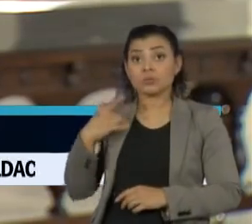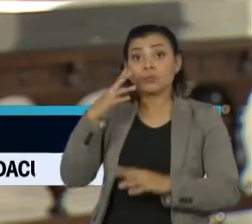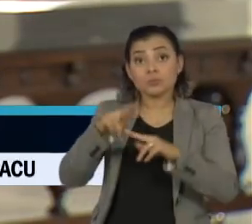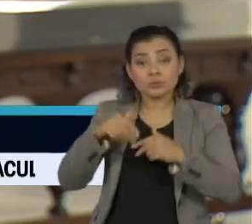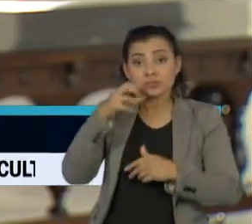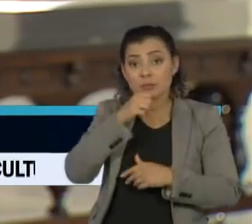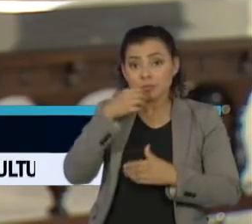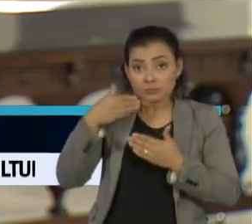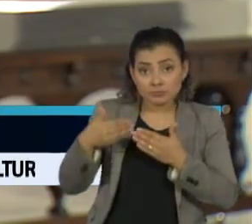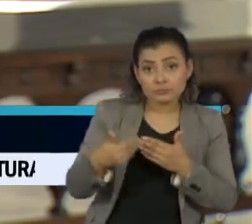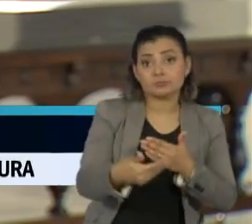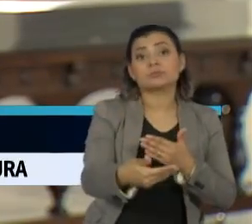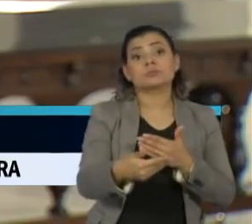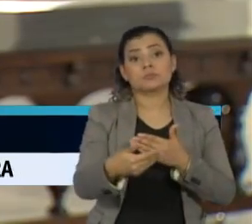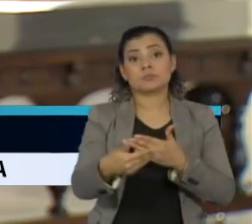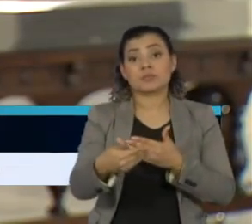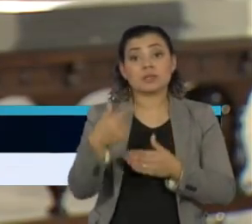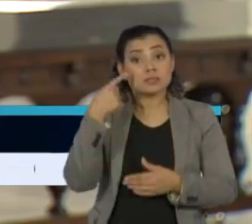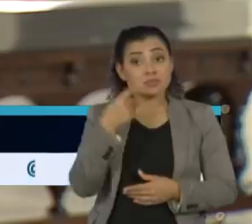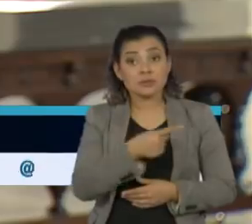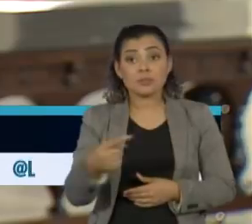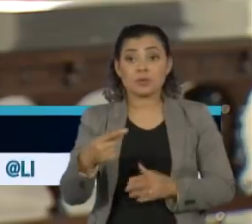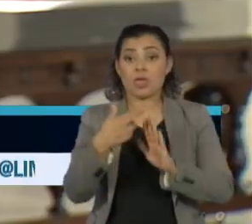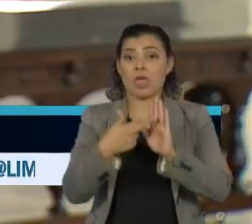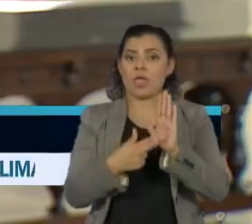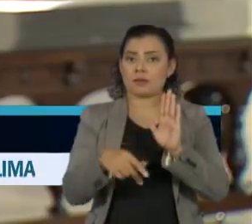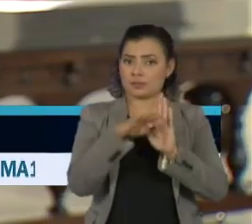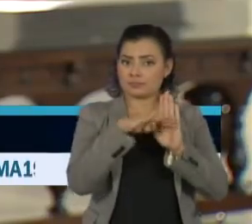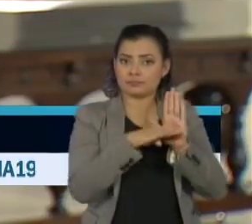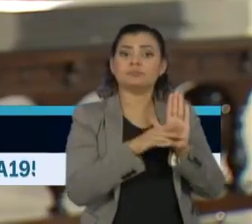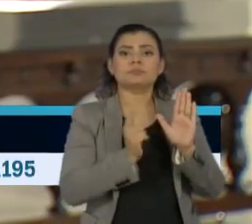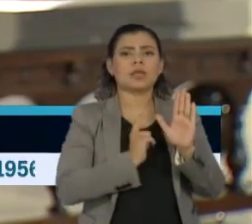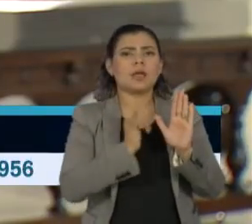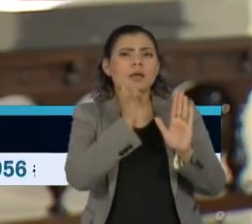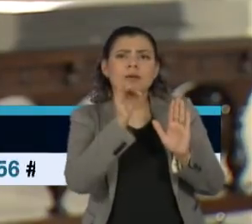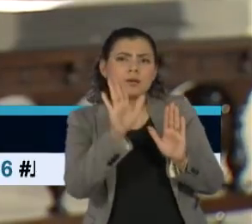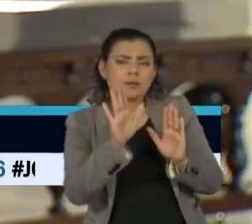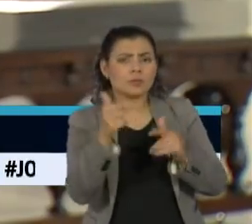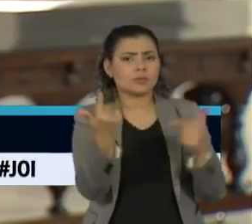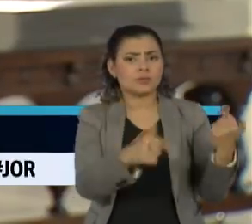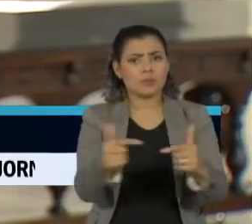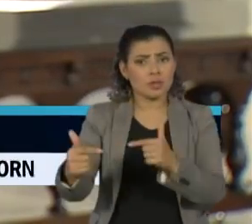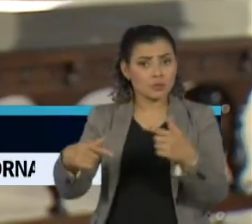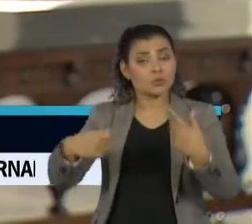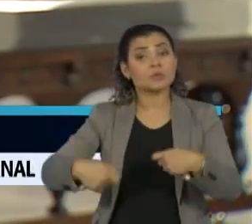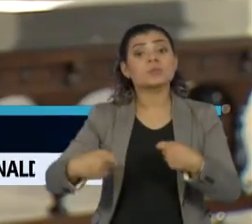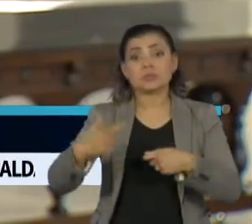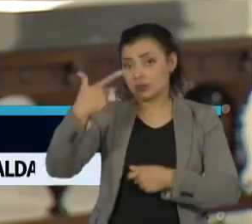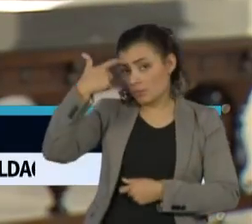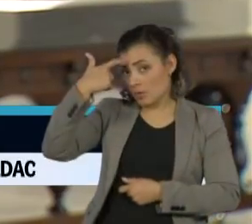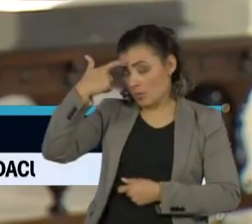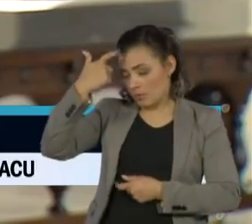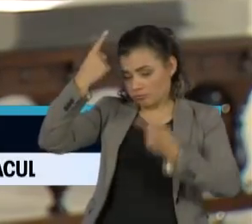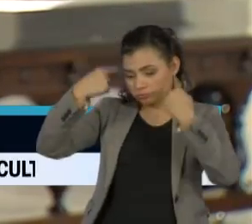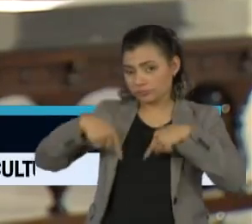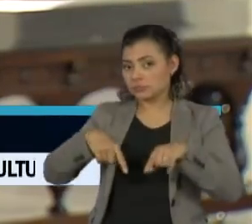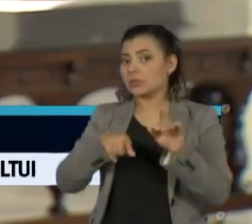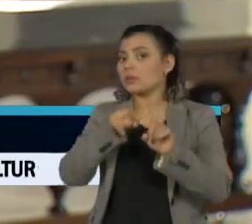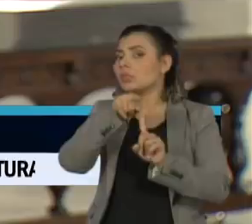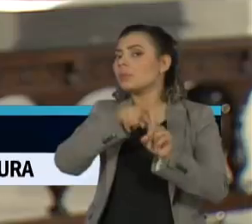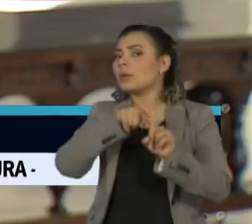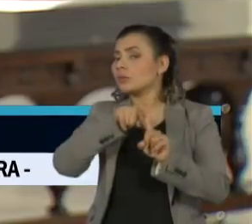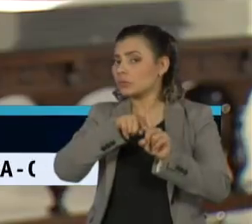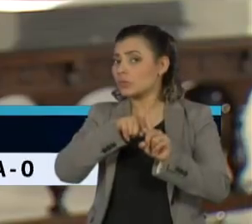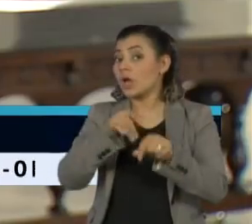semana, o governo de São Paulo vai divulgar algumas diretrizes. Por exemplo, que os trabalhadores tenham a sua temperatura corporal medida antes